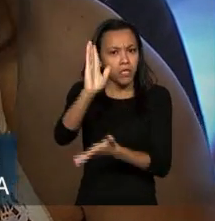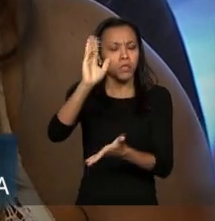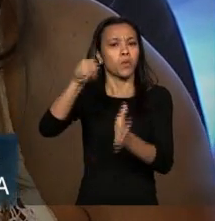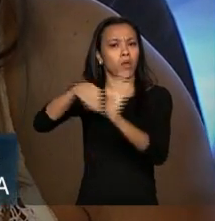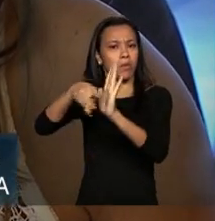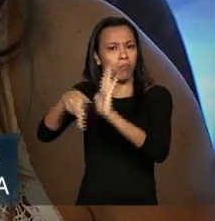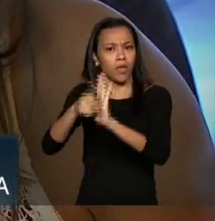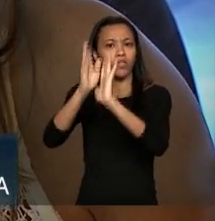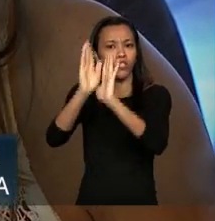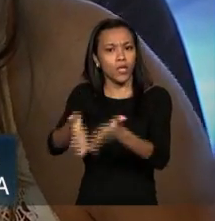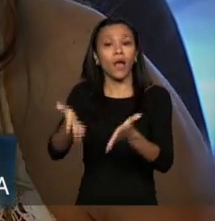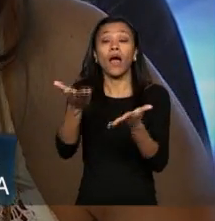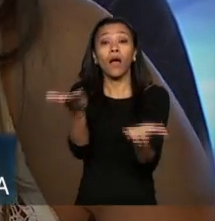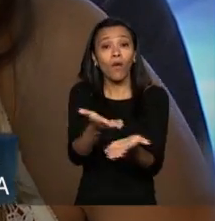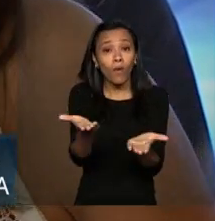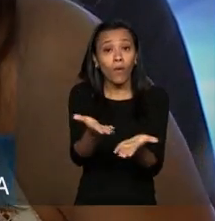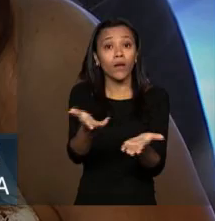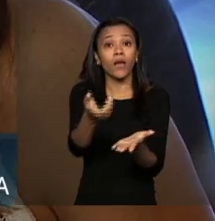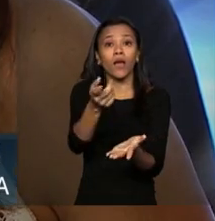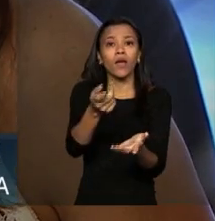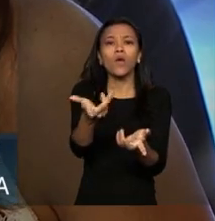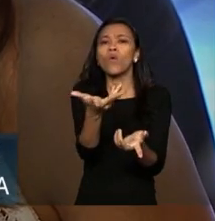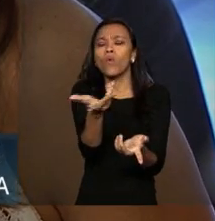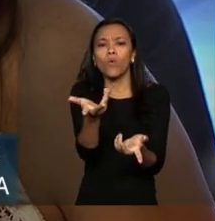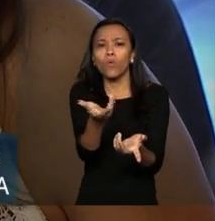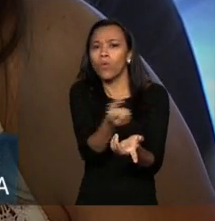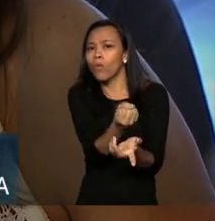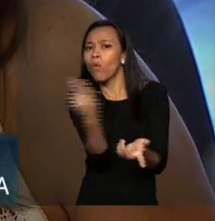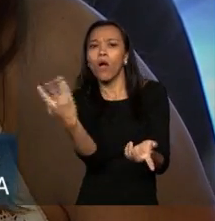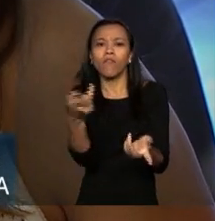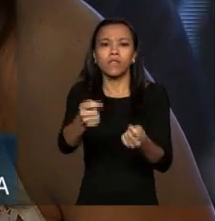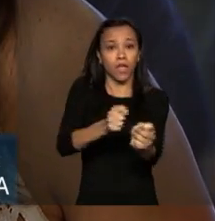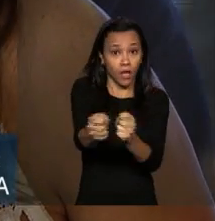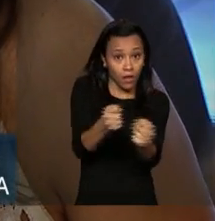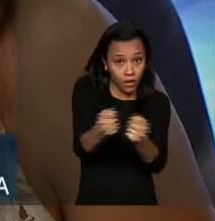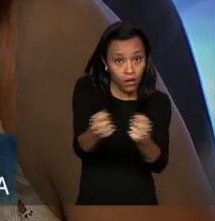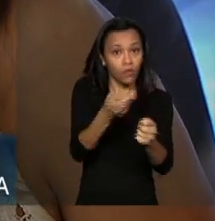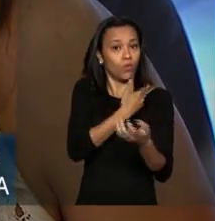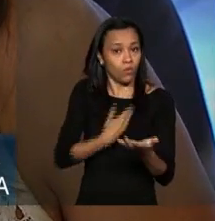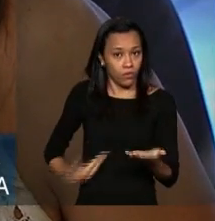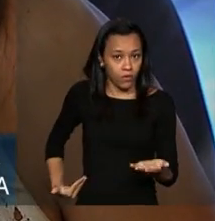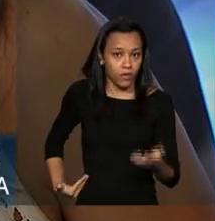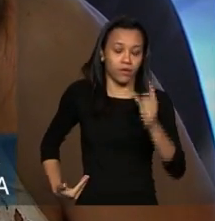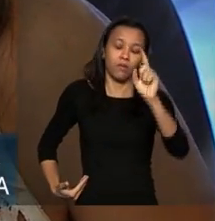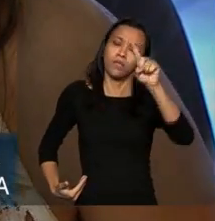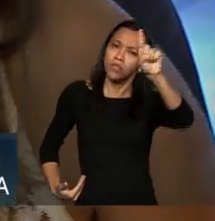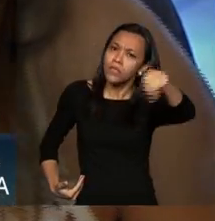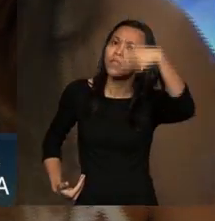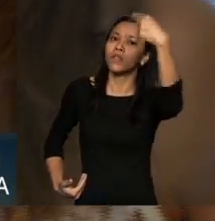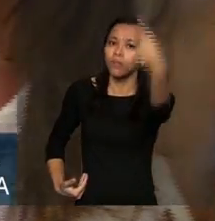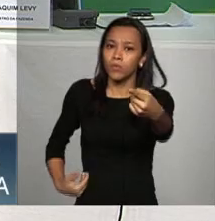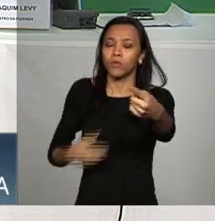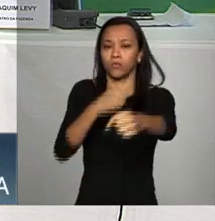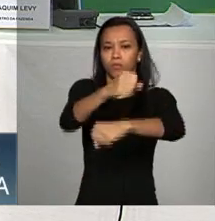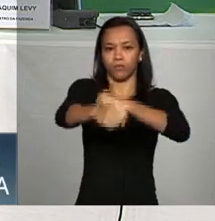sancionadas de fato qual vai ser a economia para o superávit deste ano e o que vai ficar para o ano que vem